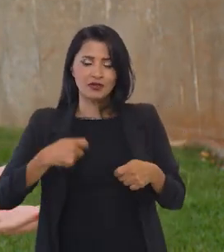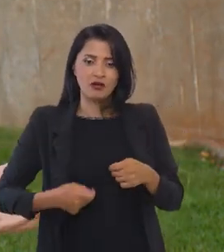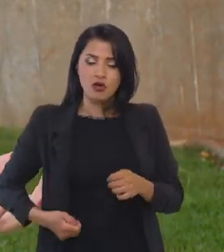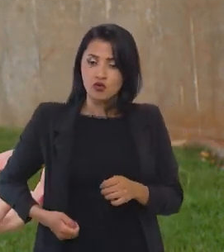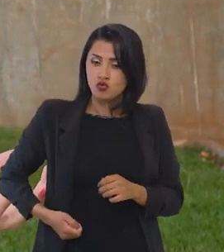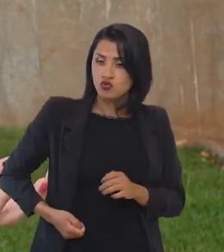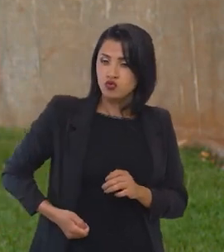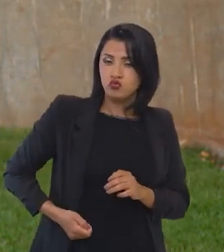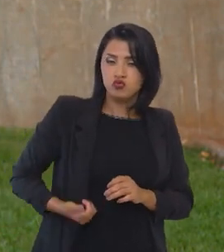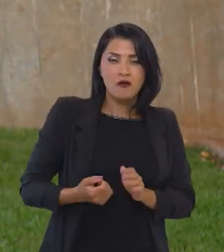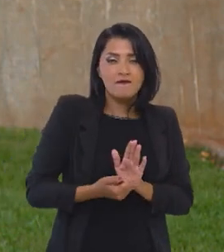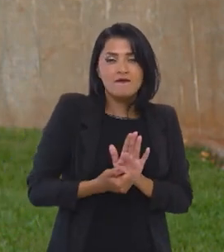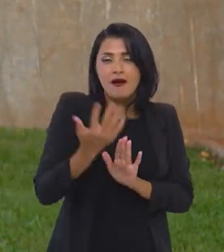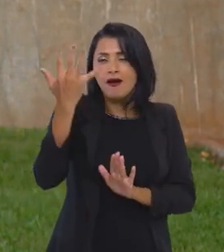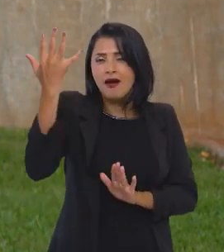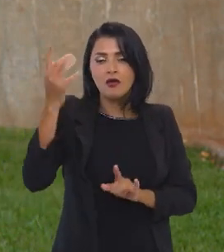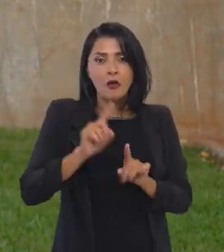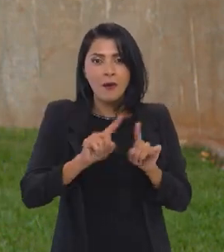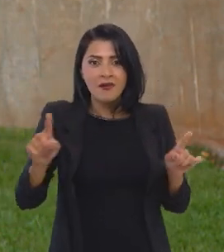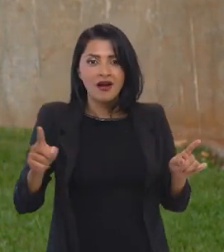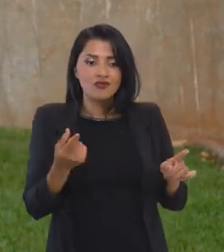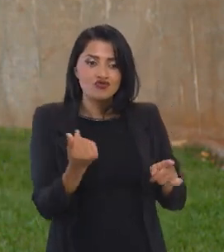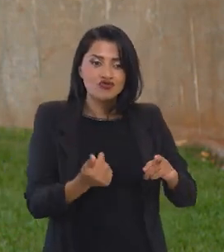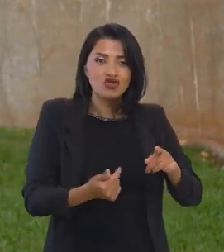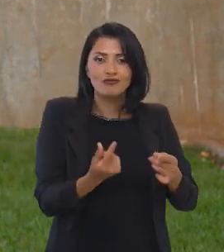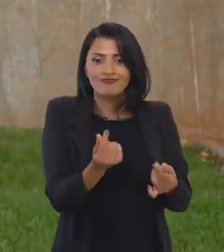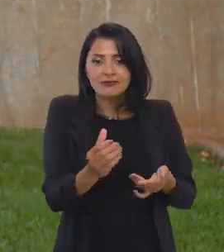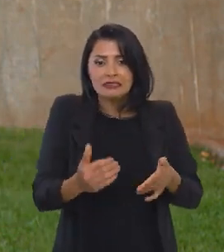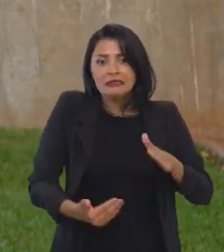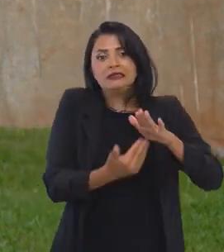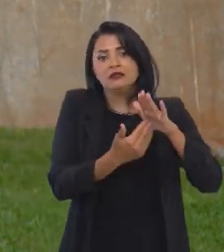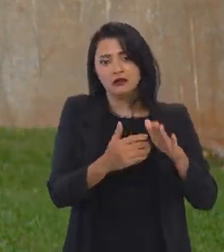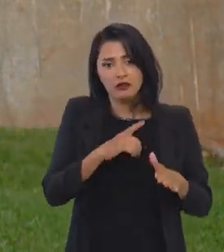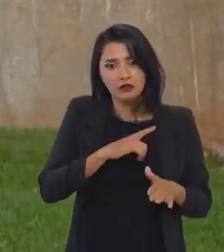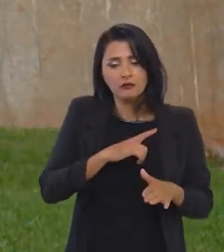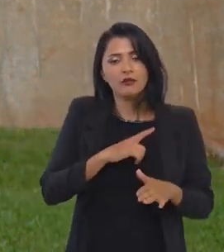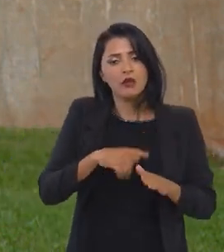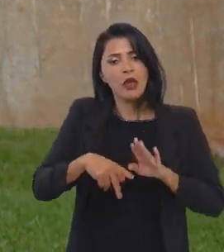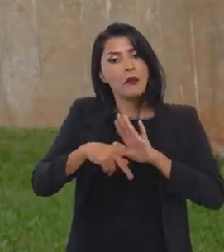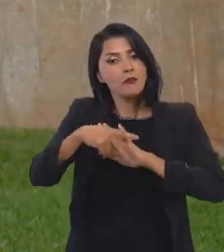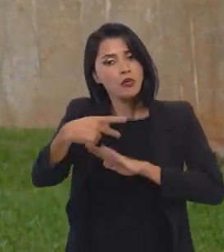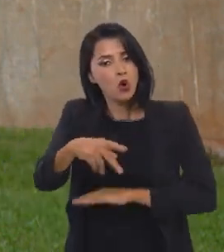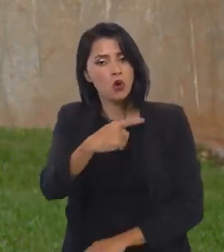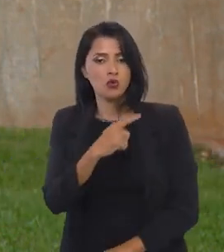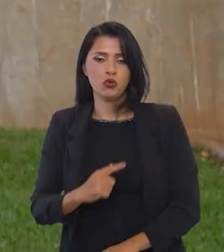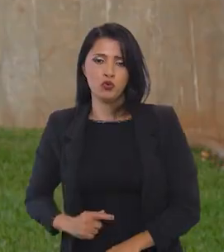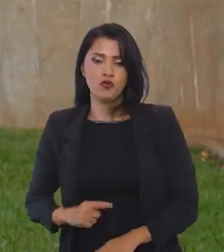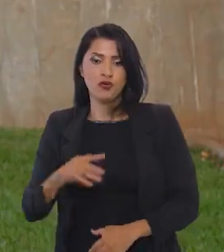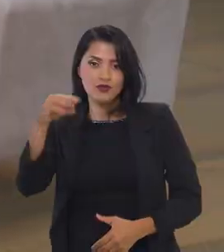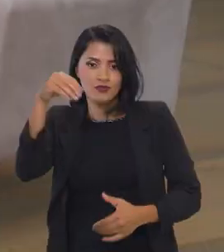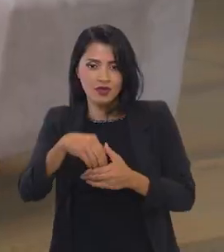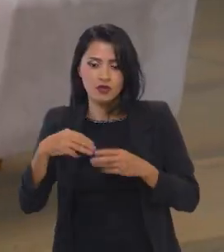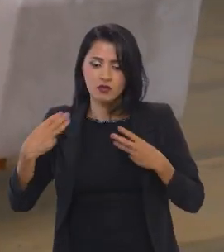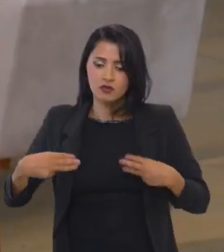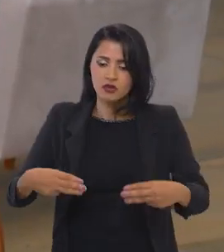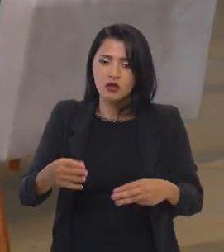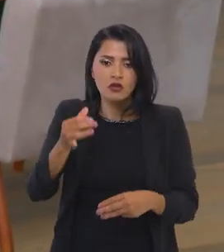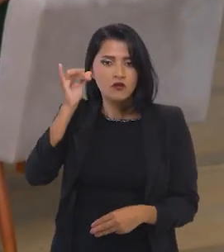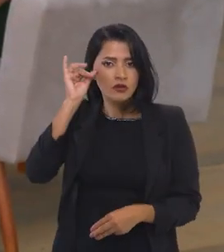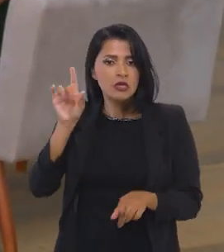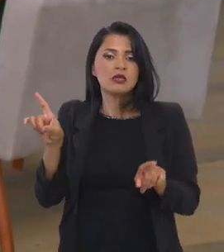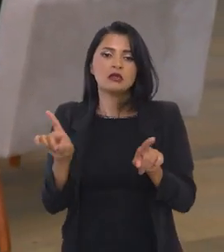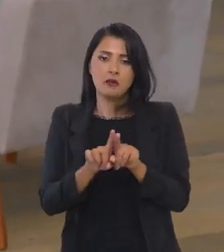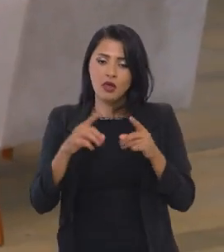infinitas, mas os recursos são finitos. E faz parte do governo, principalmente dentro do Ministério da